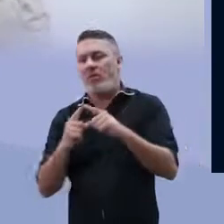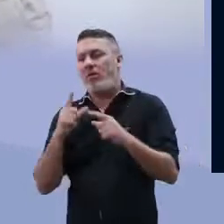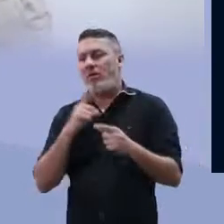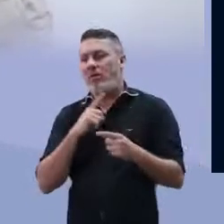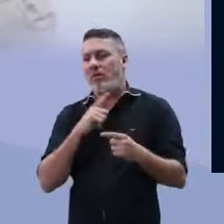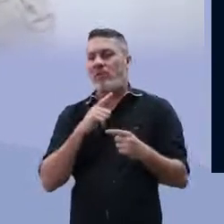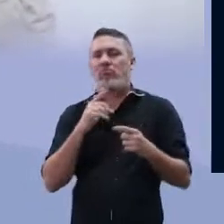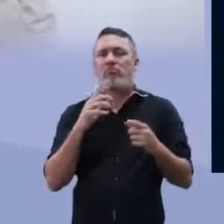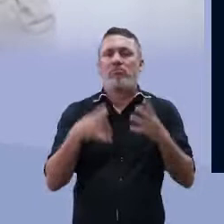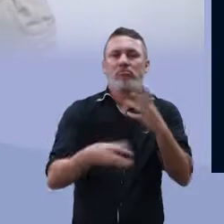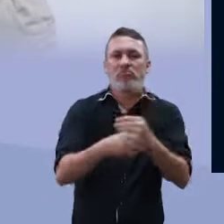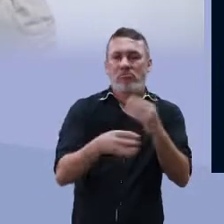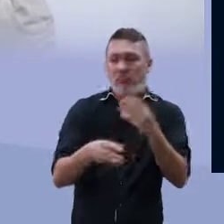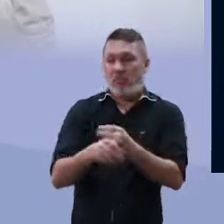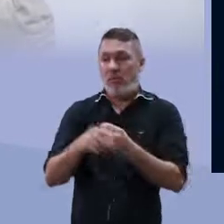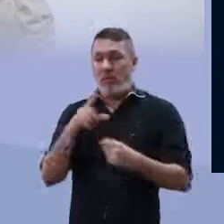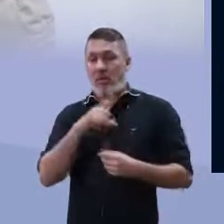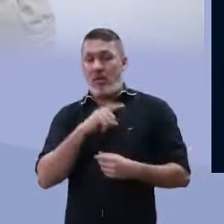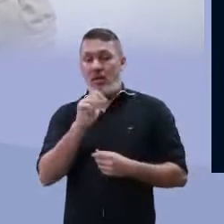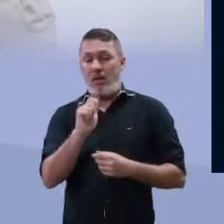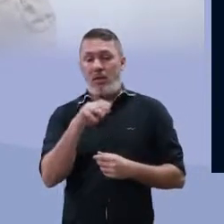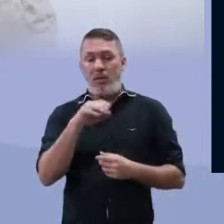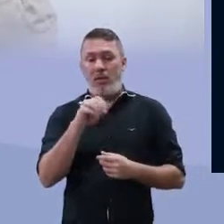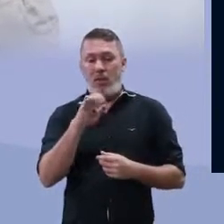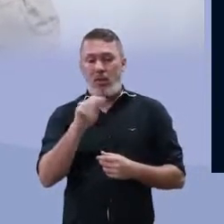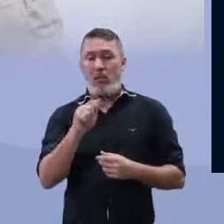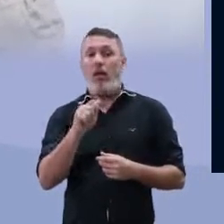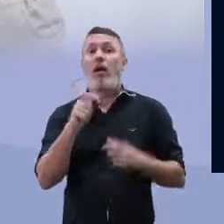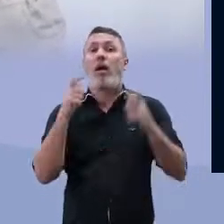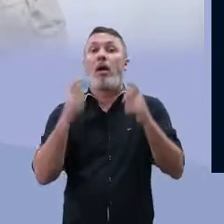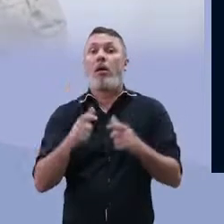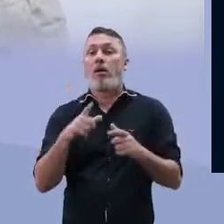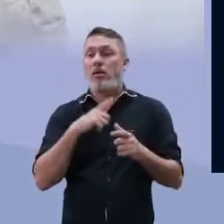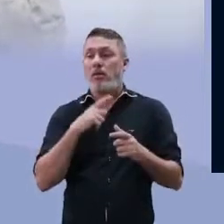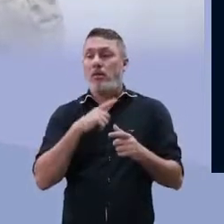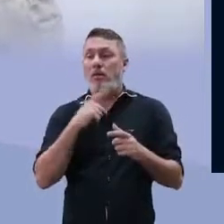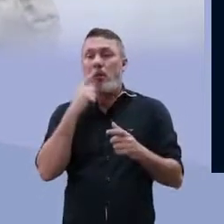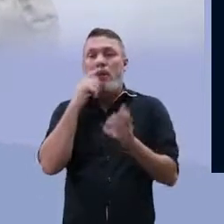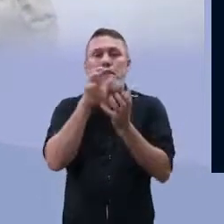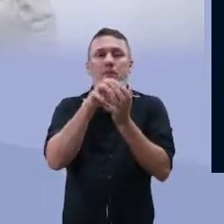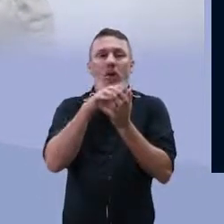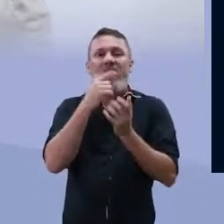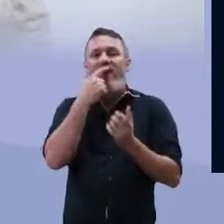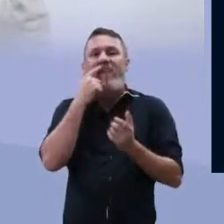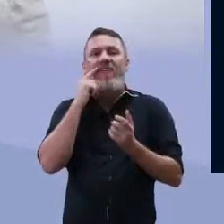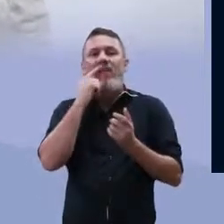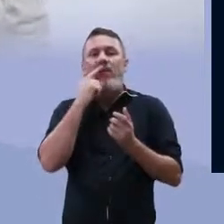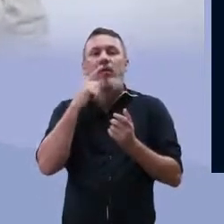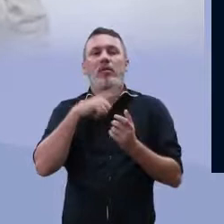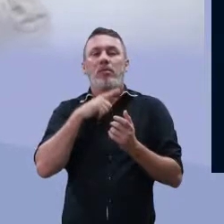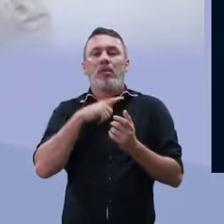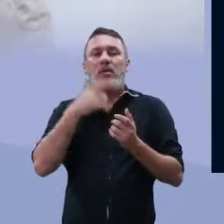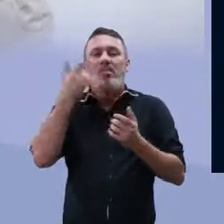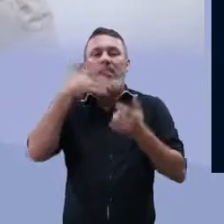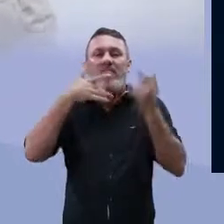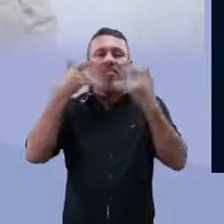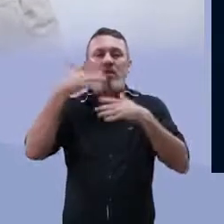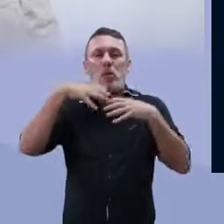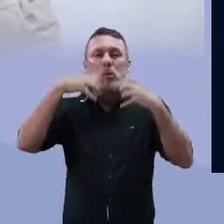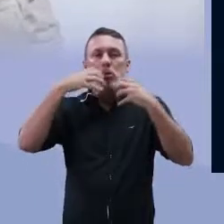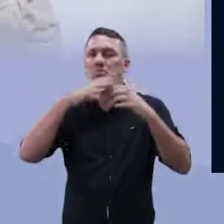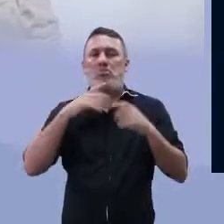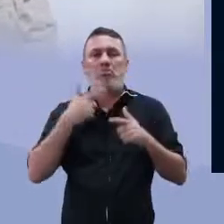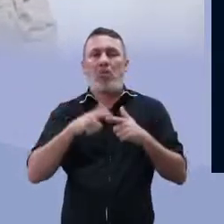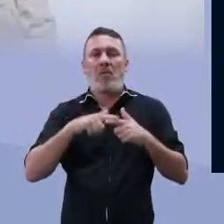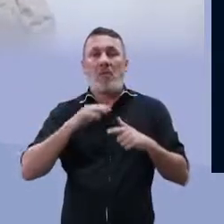entamoeba coli, que são alguns comensais. Essa entamoeba gengivales, ela vive na gengiva. Não faz mal, tá?